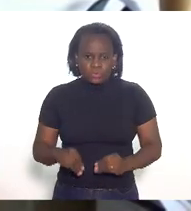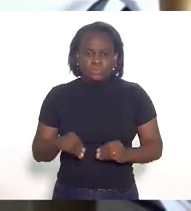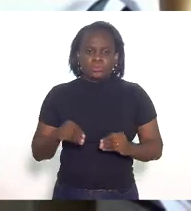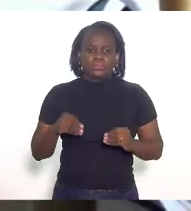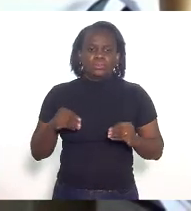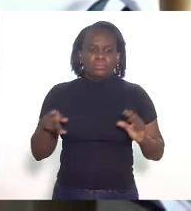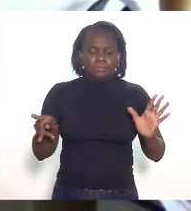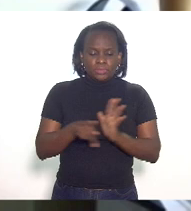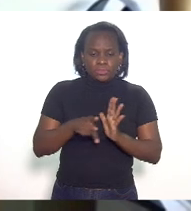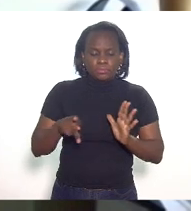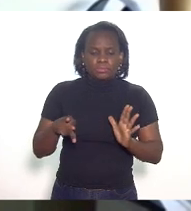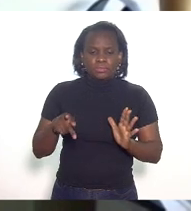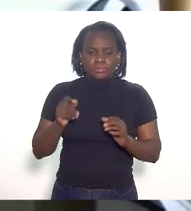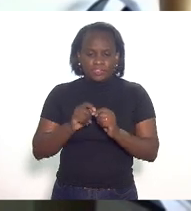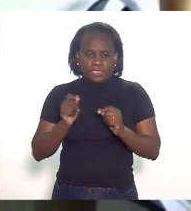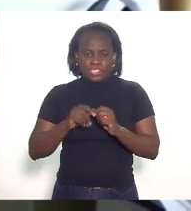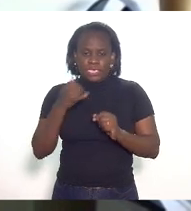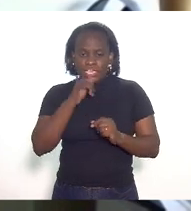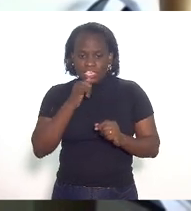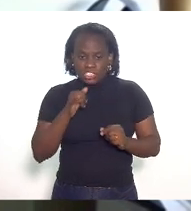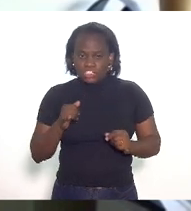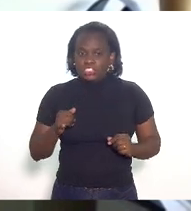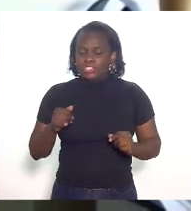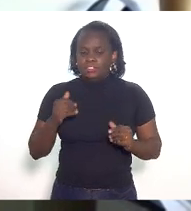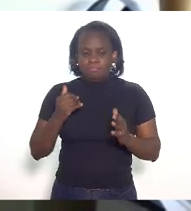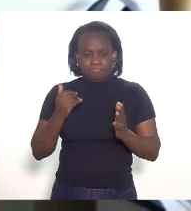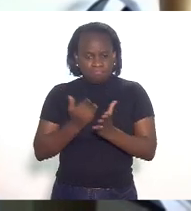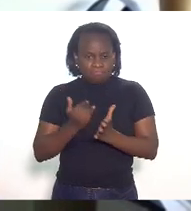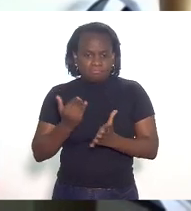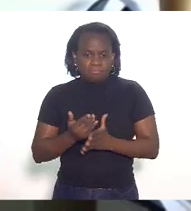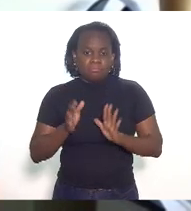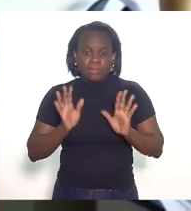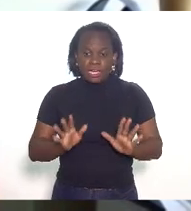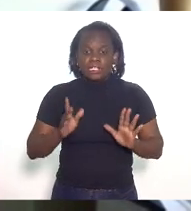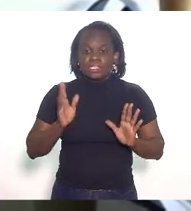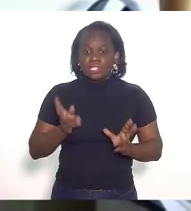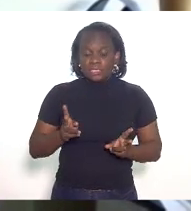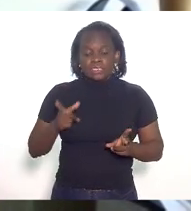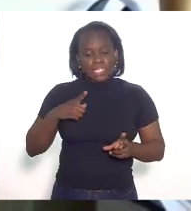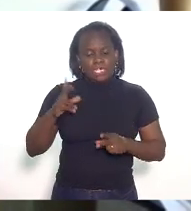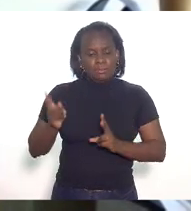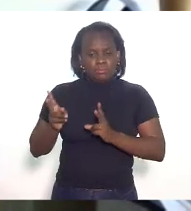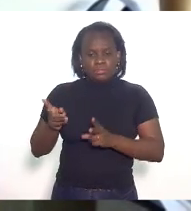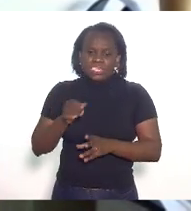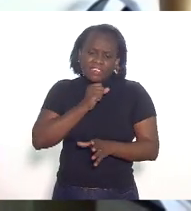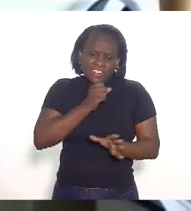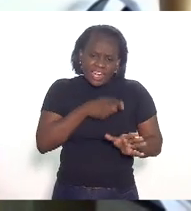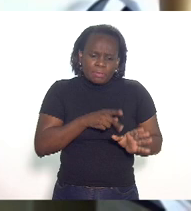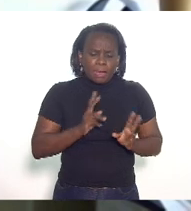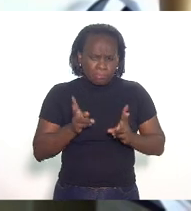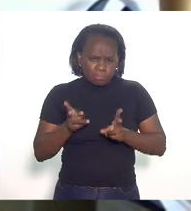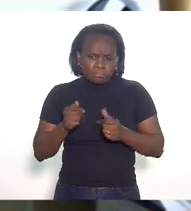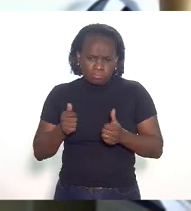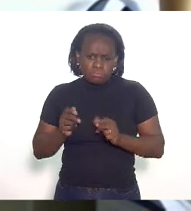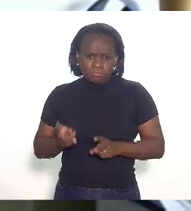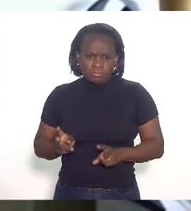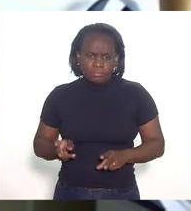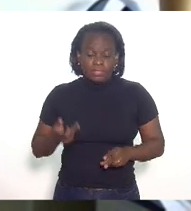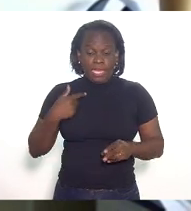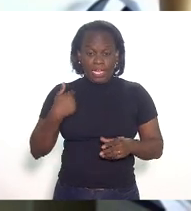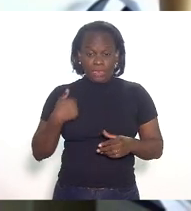de gerações de energia superado mas que ainda está ali em funcionamento aí eu me